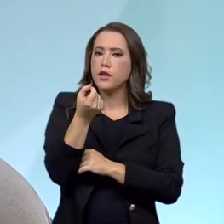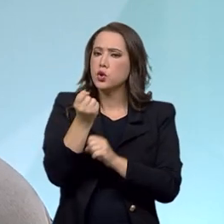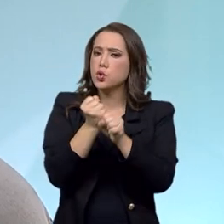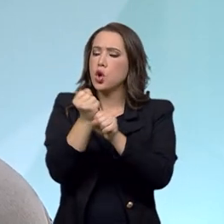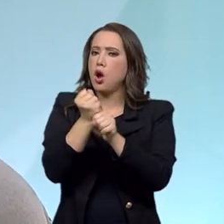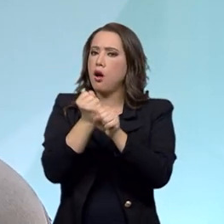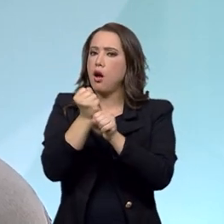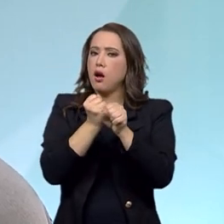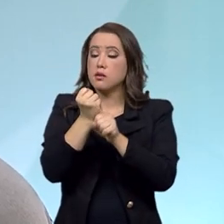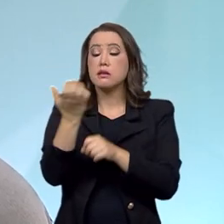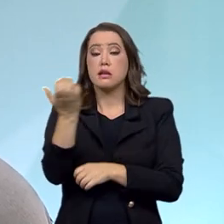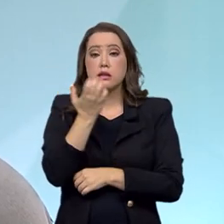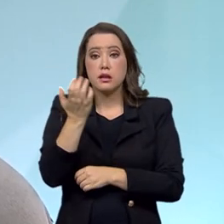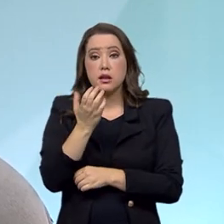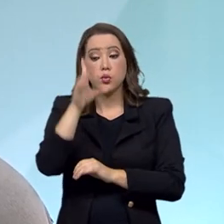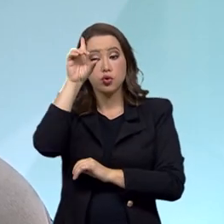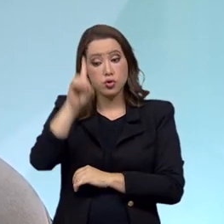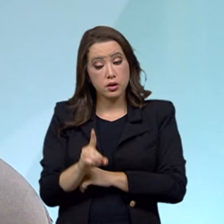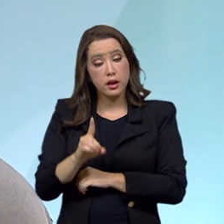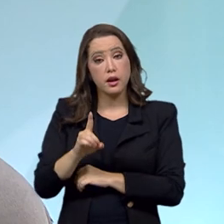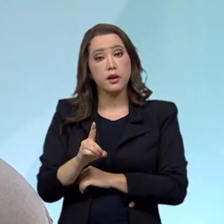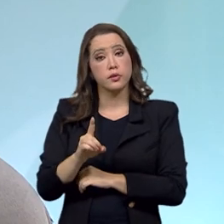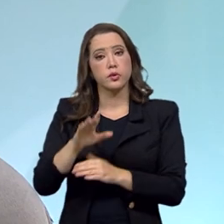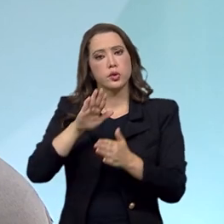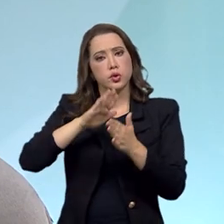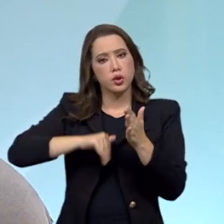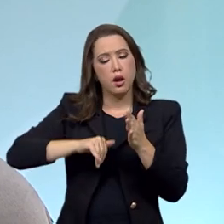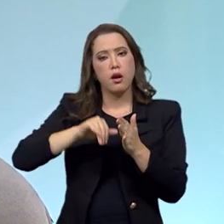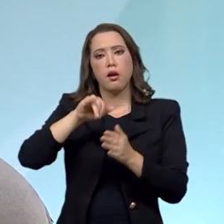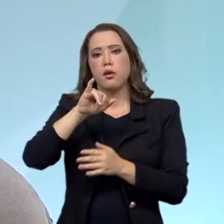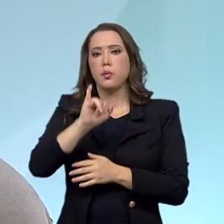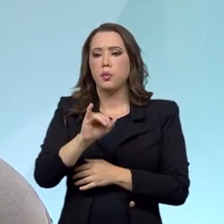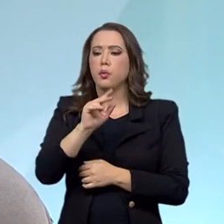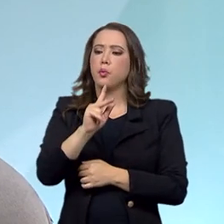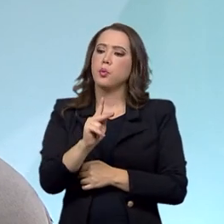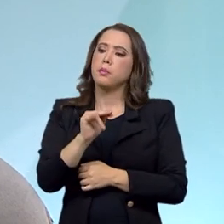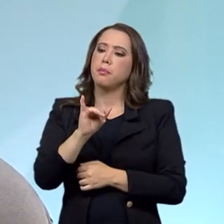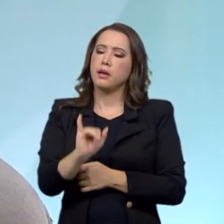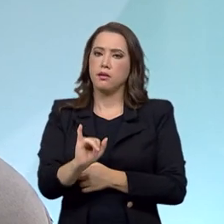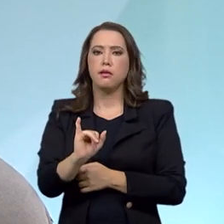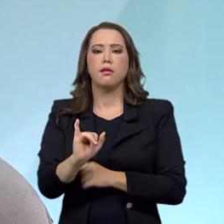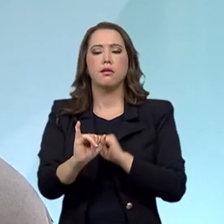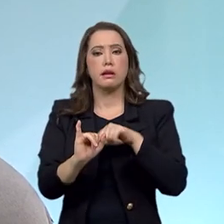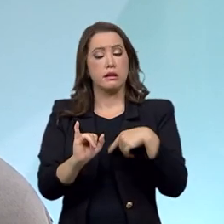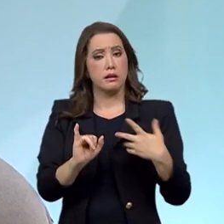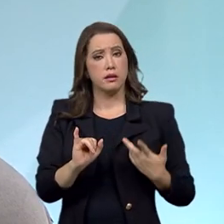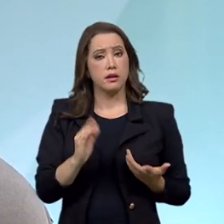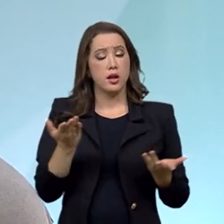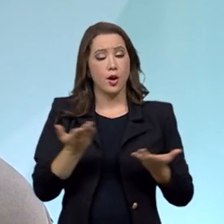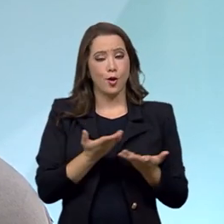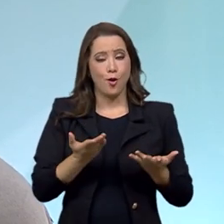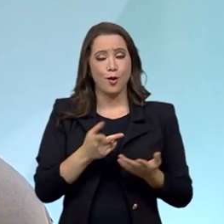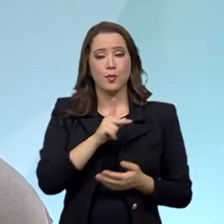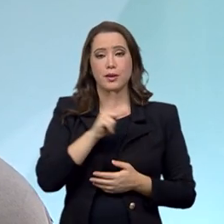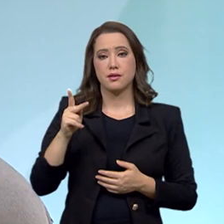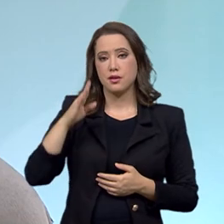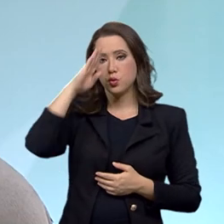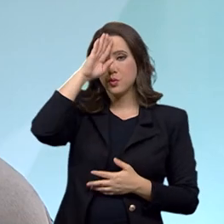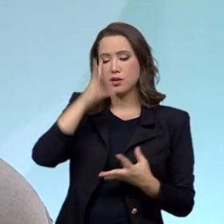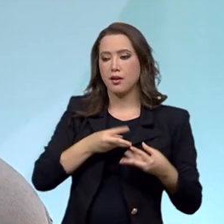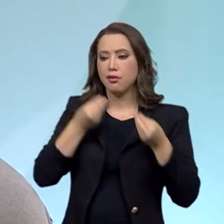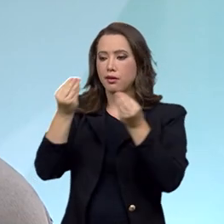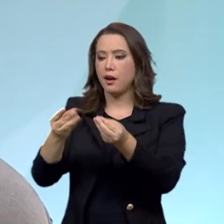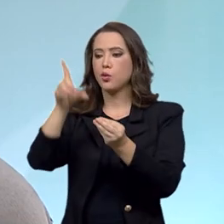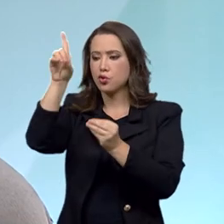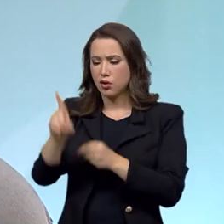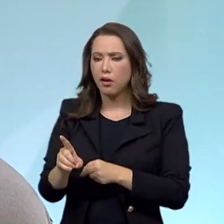ser contemplados com essa isenção do IPI. E agora o presidente Jair Bolsonaro entrega efetivamente o